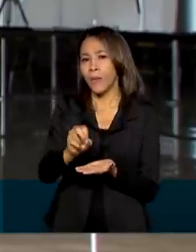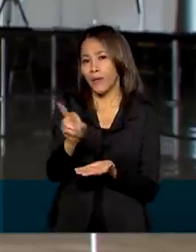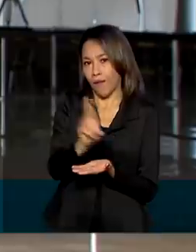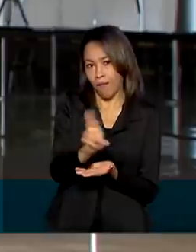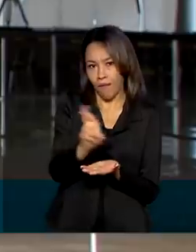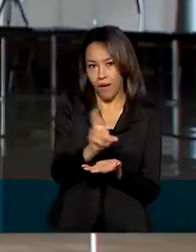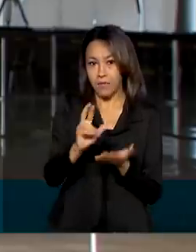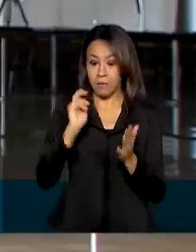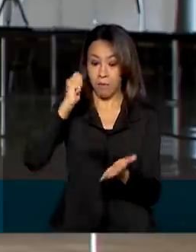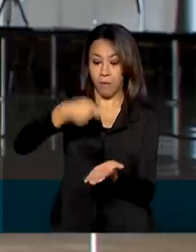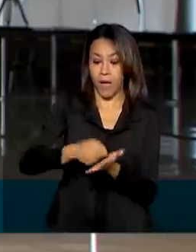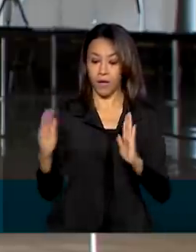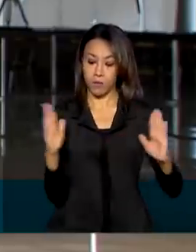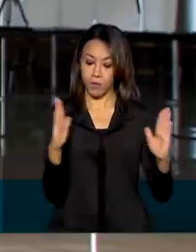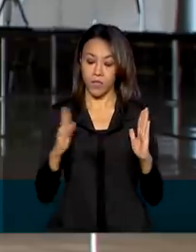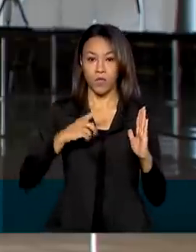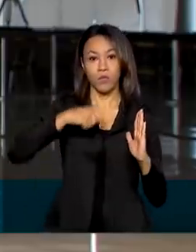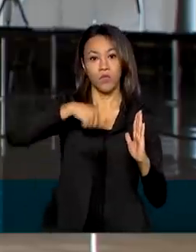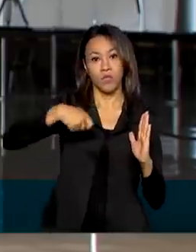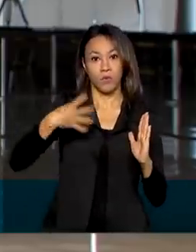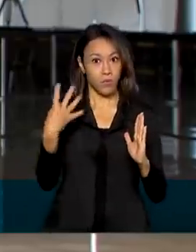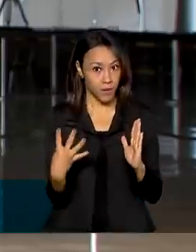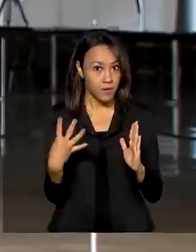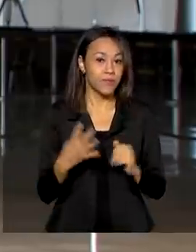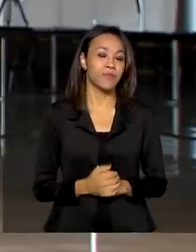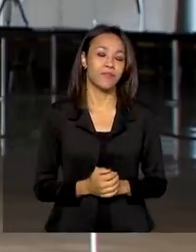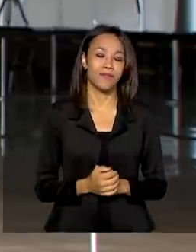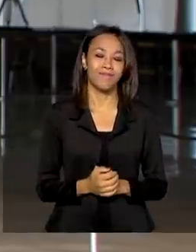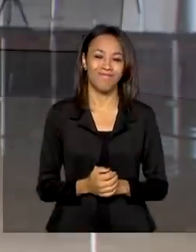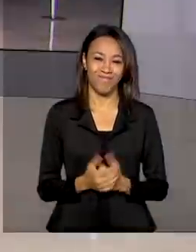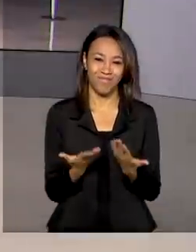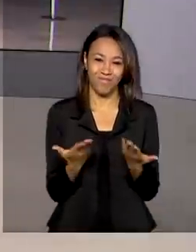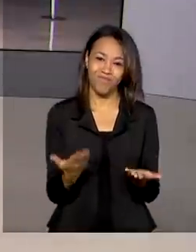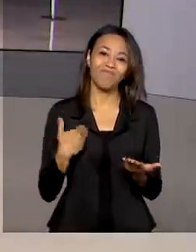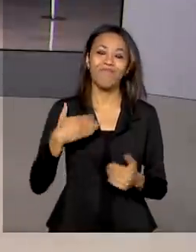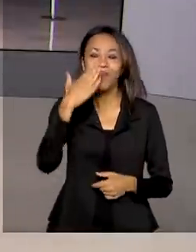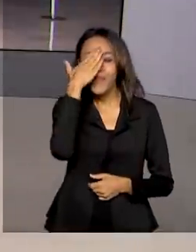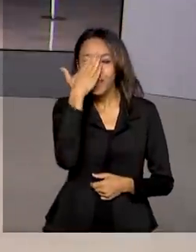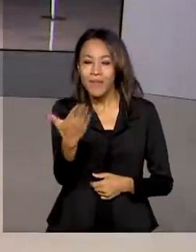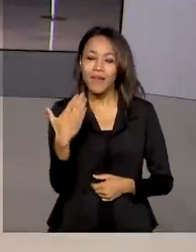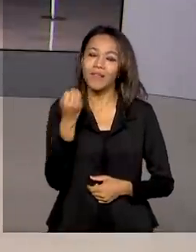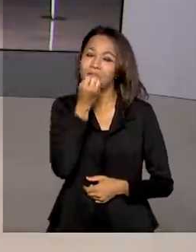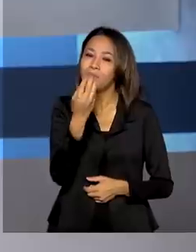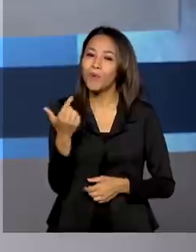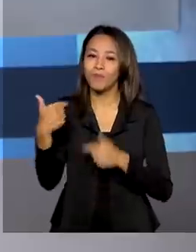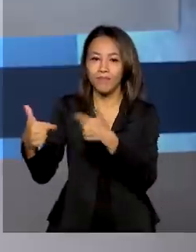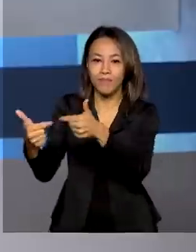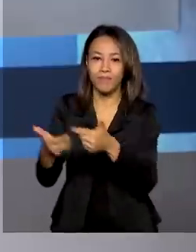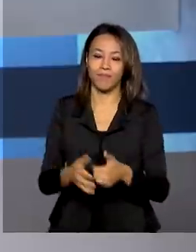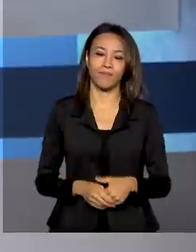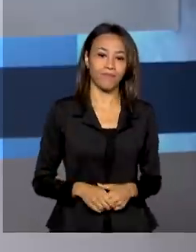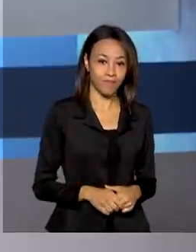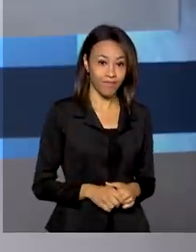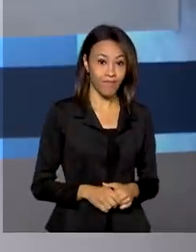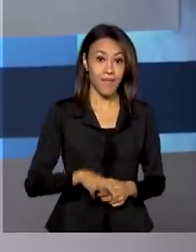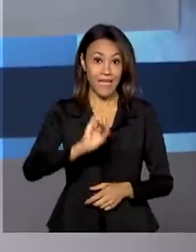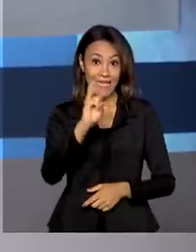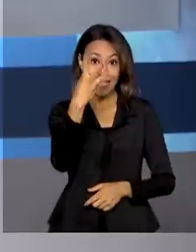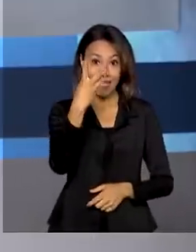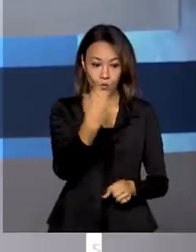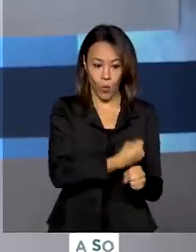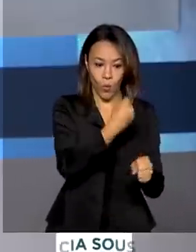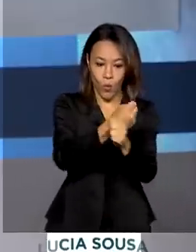pago num prazo de quatro meses. Eu volto com você, Renata. Obrigada, Ana Luíza. Bom trabalho para você. Três obras